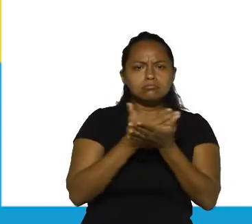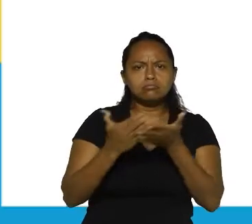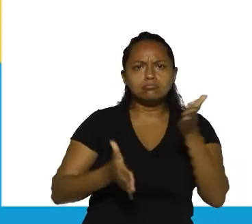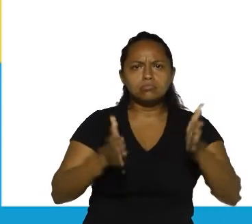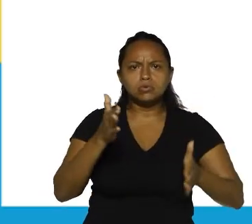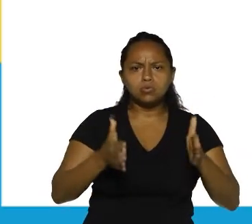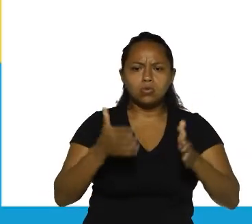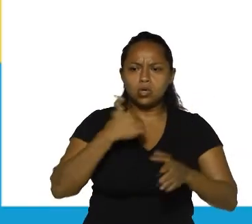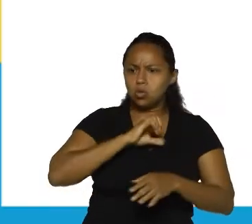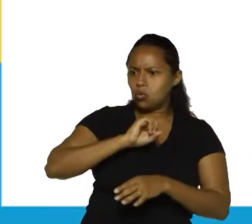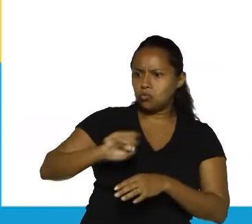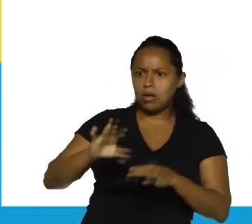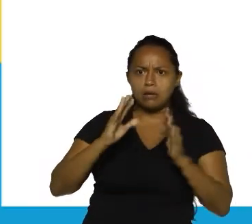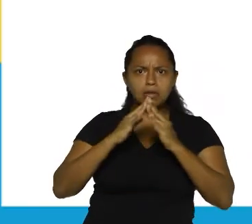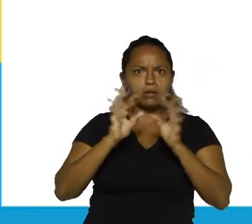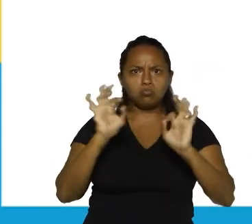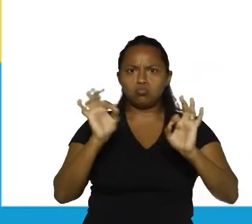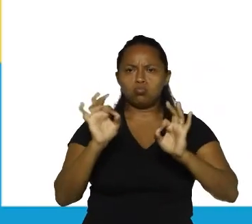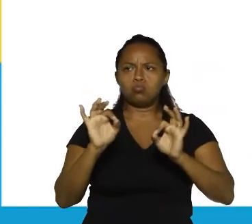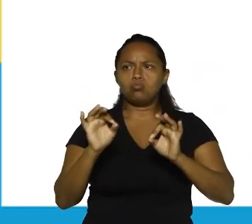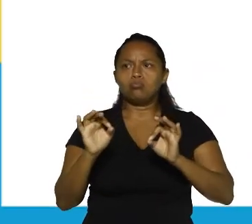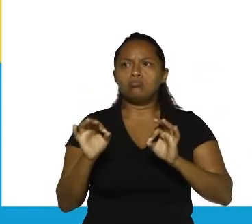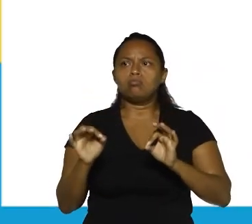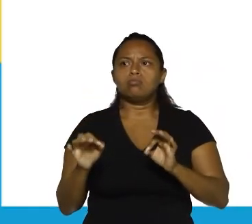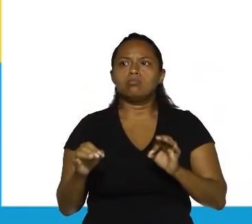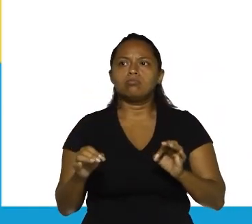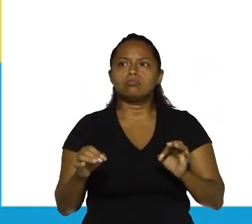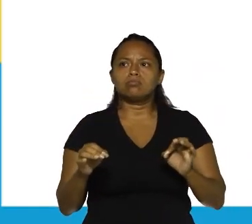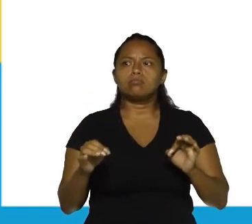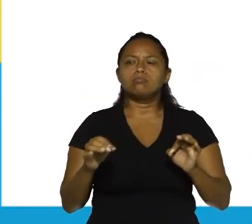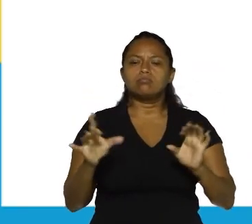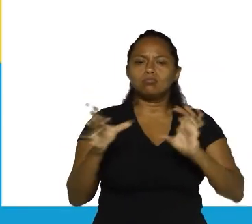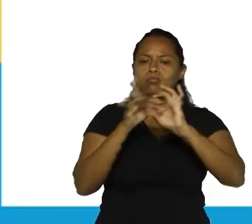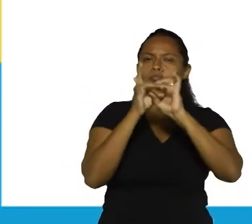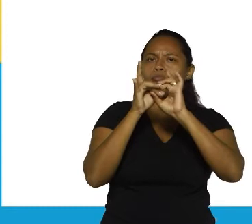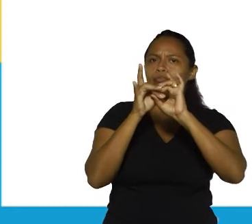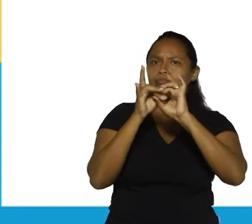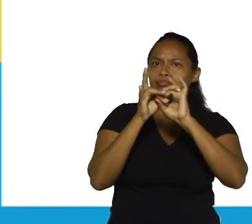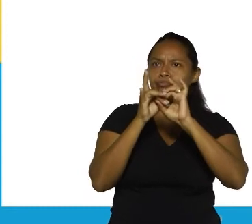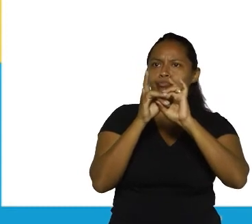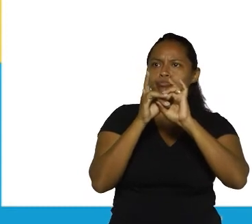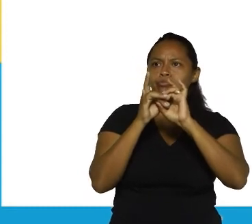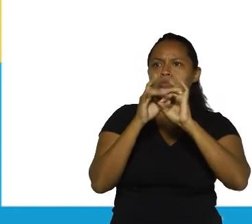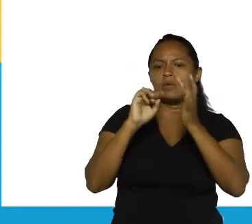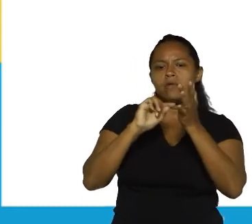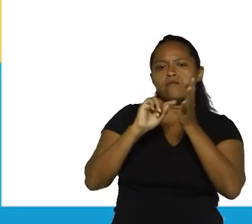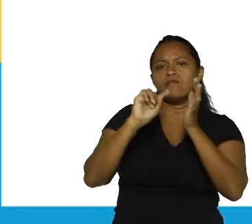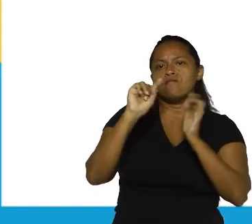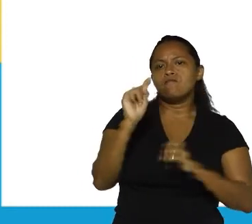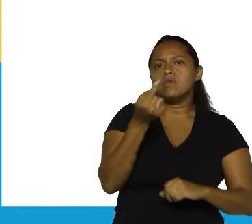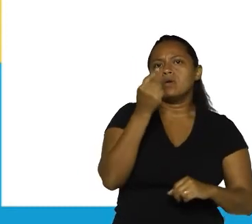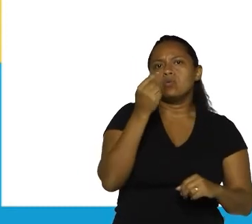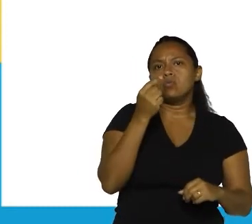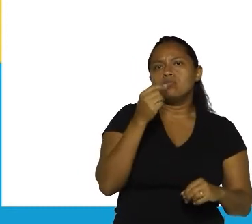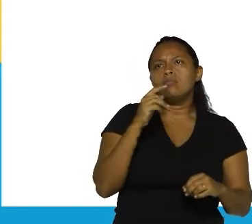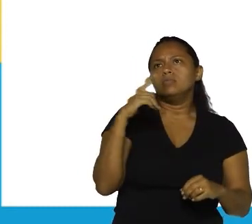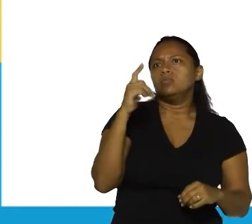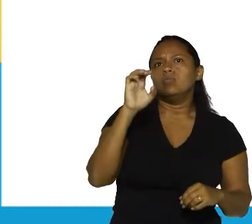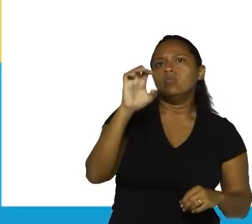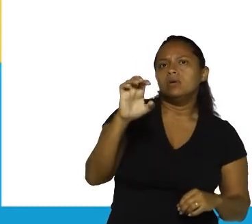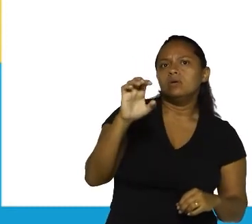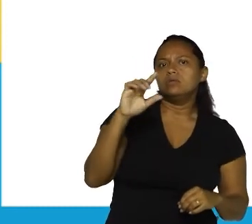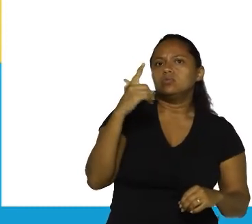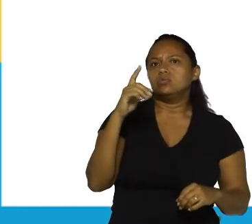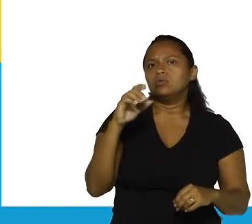não saí mais. Duas informações que estão unidas aqui apenas pela vírgula. Eu não coloquei um E, eu não